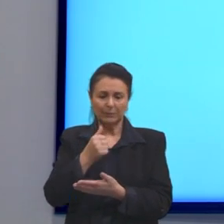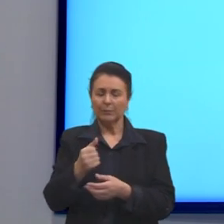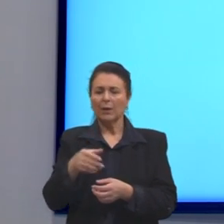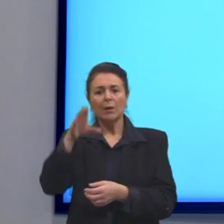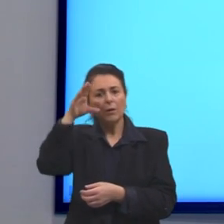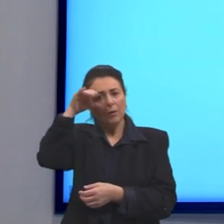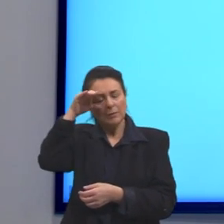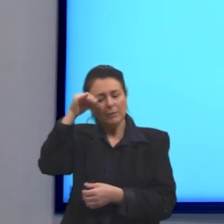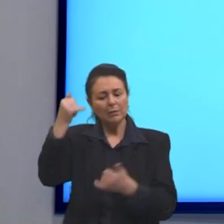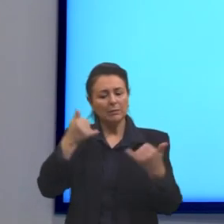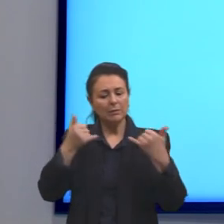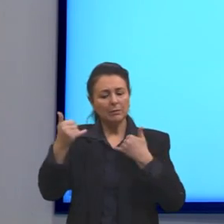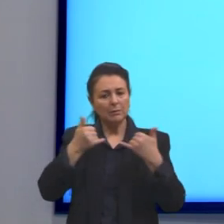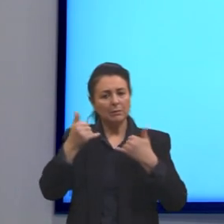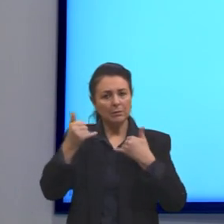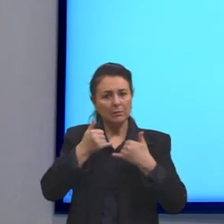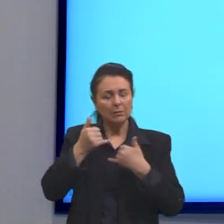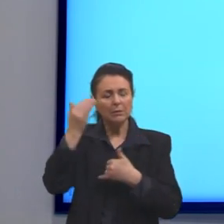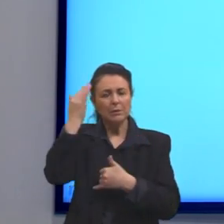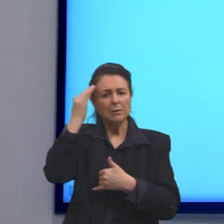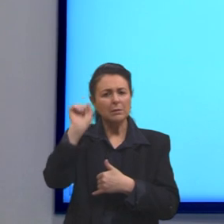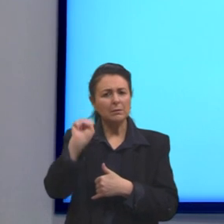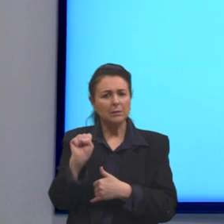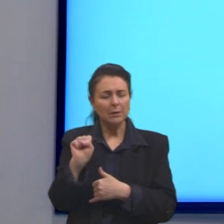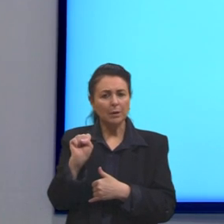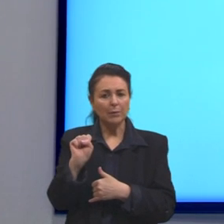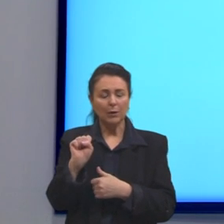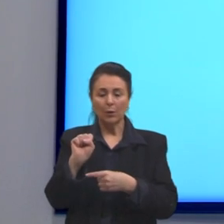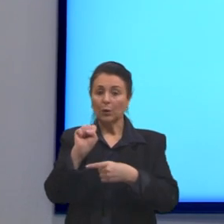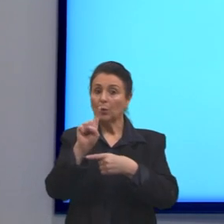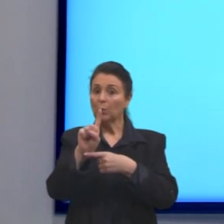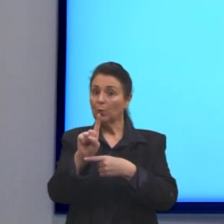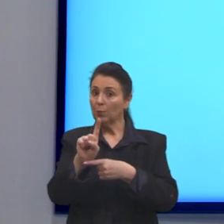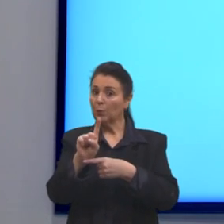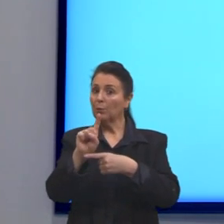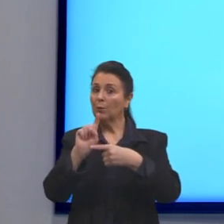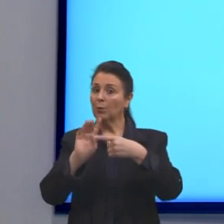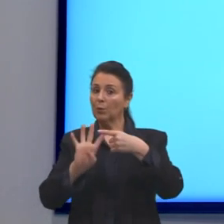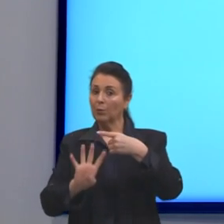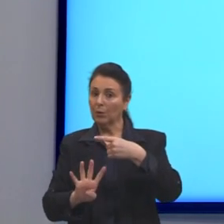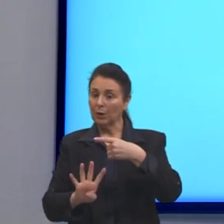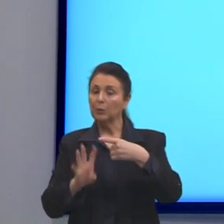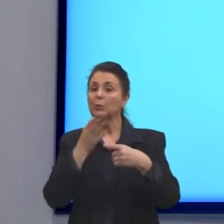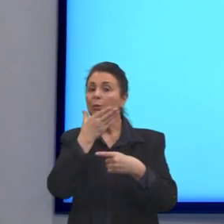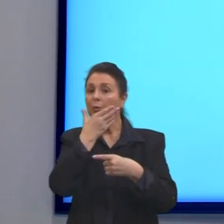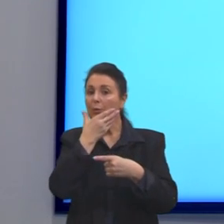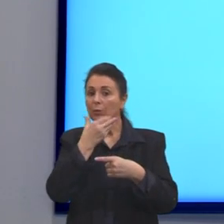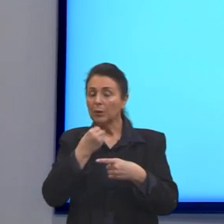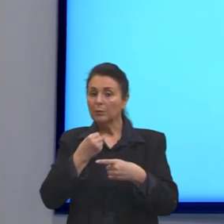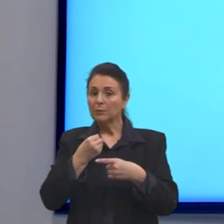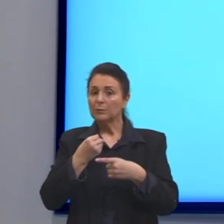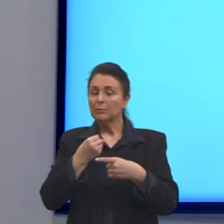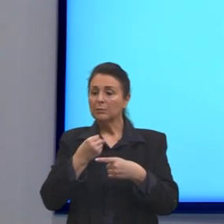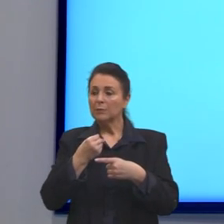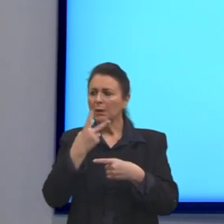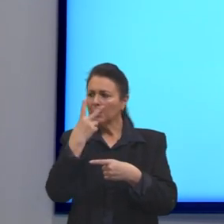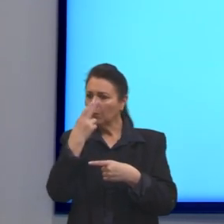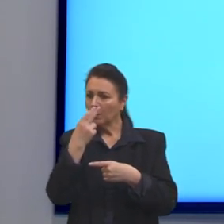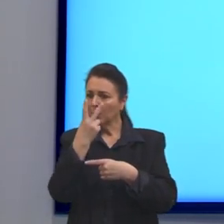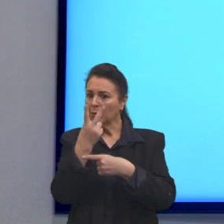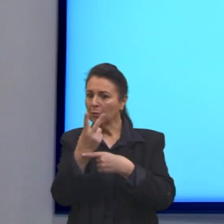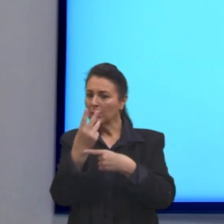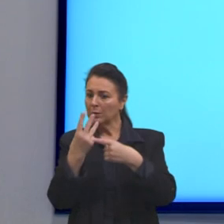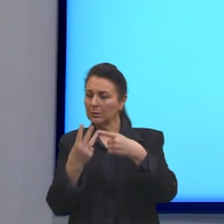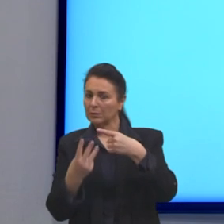primeiras informações, a gente sabe que 1 quarto dos homens tem que ser igual a 2 terços do número de mulheres,